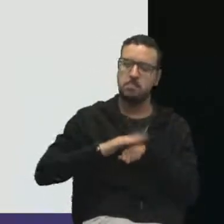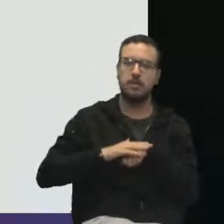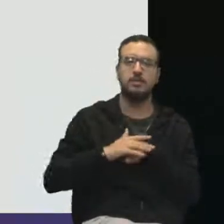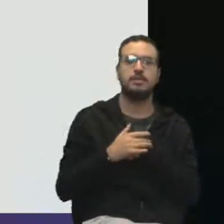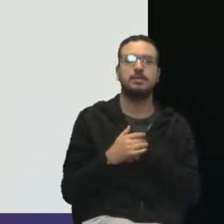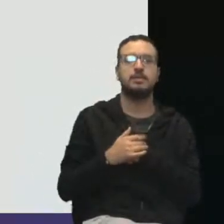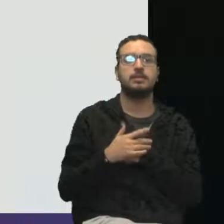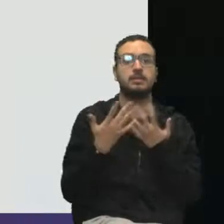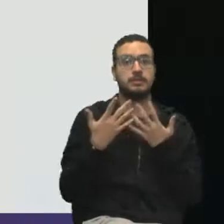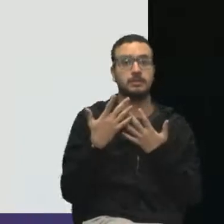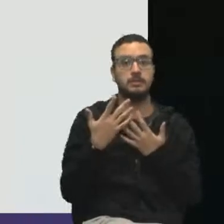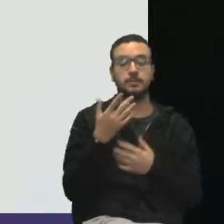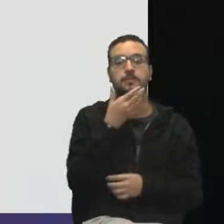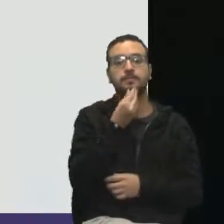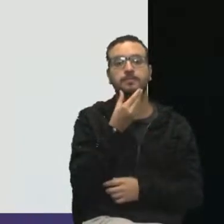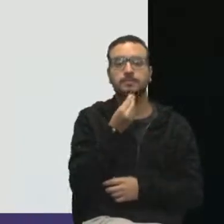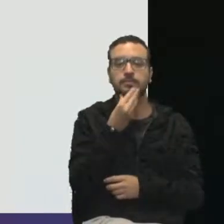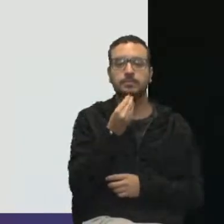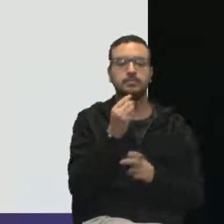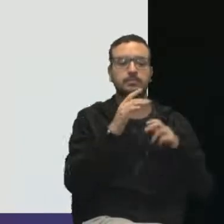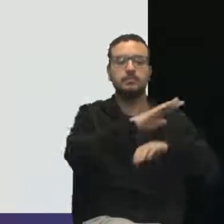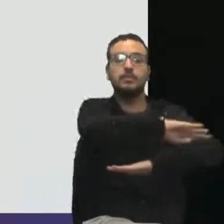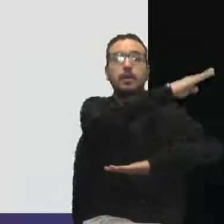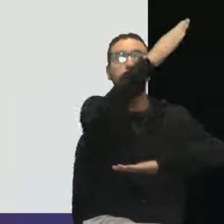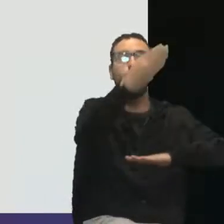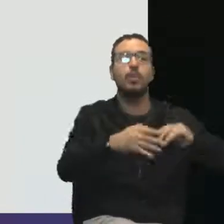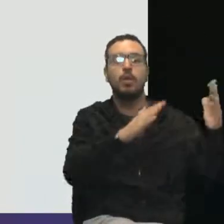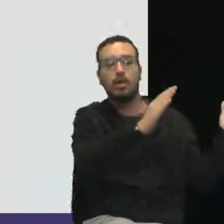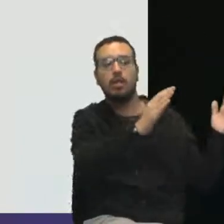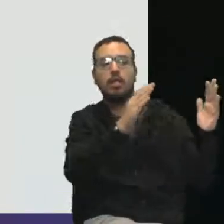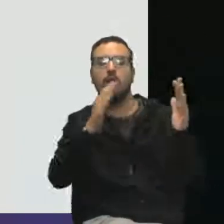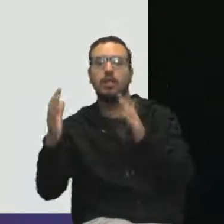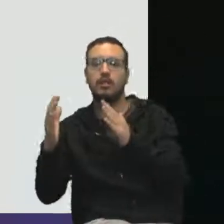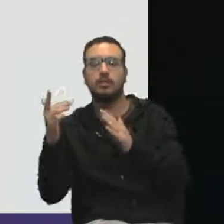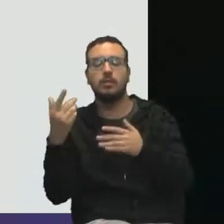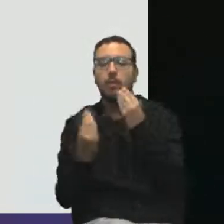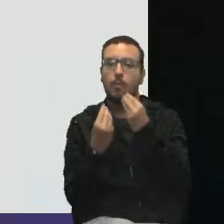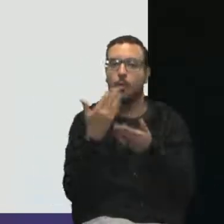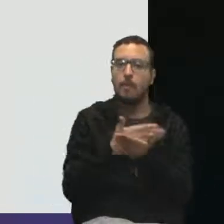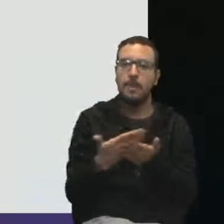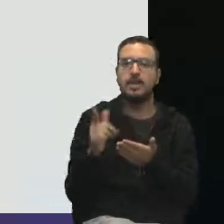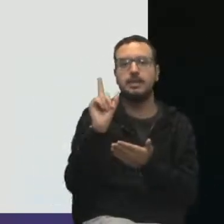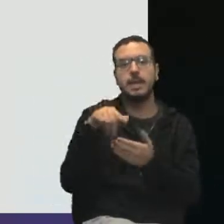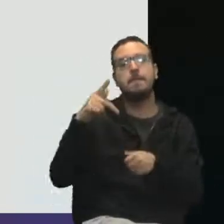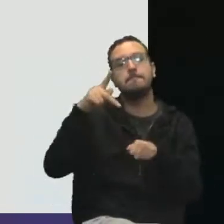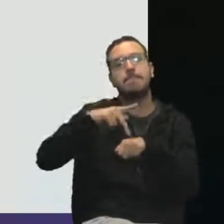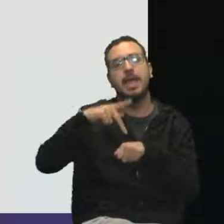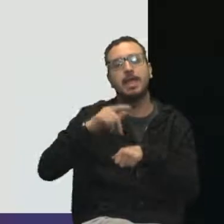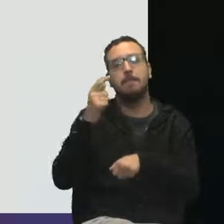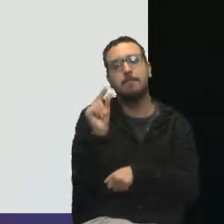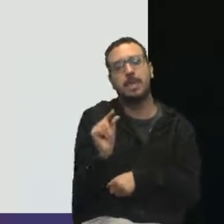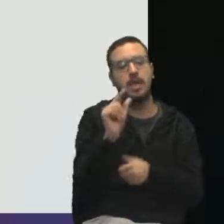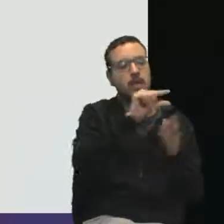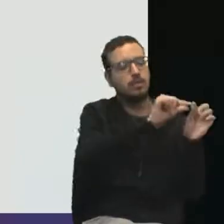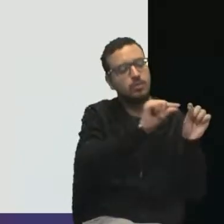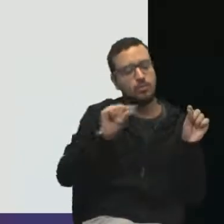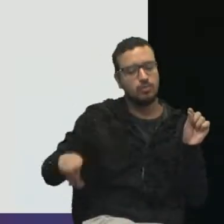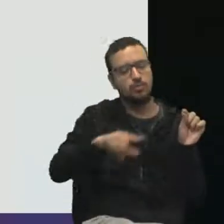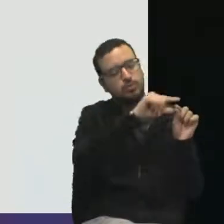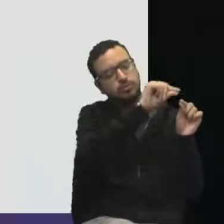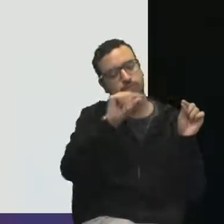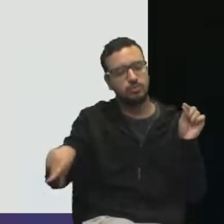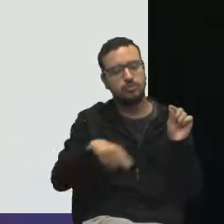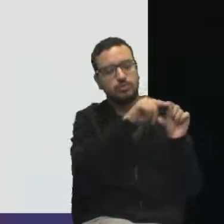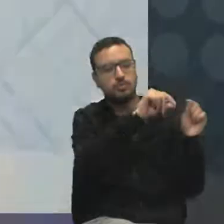o homem que move montanhas, ele sempre começa o quê? Carregando pequenas pedras. Além disso, dessas